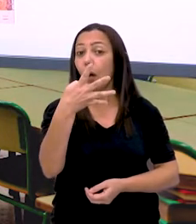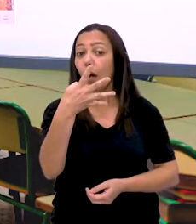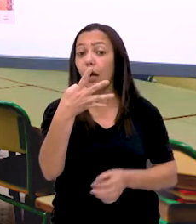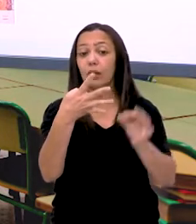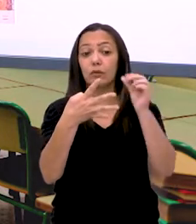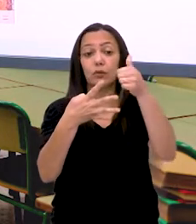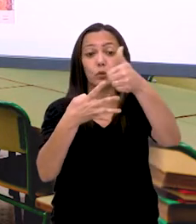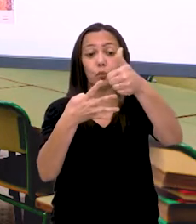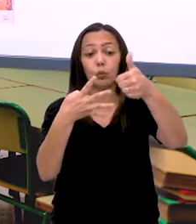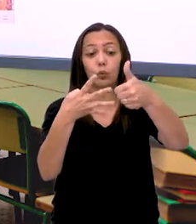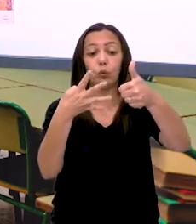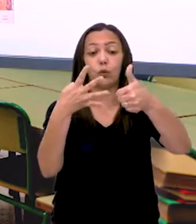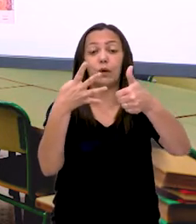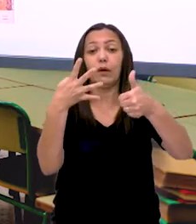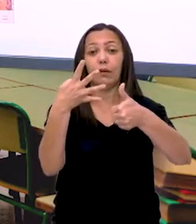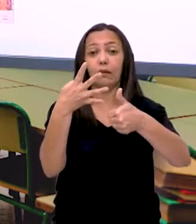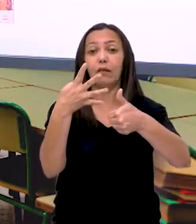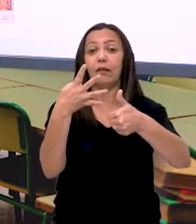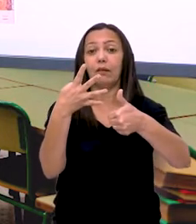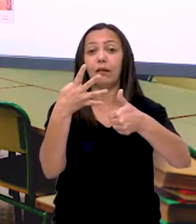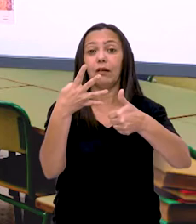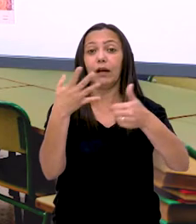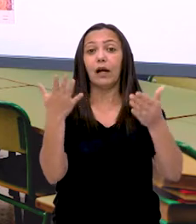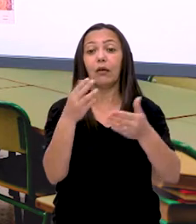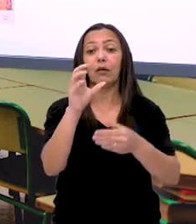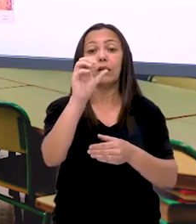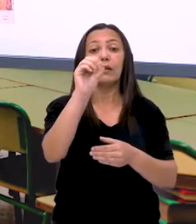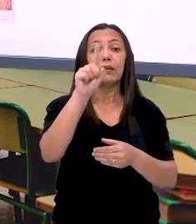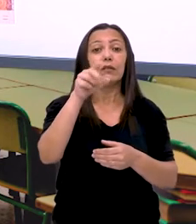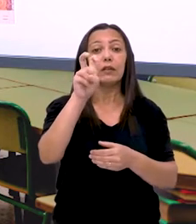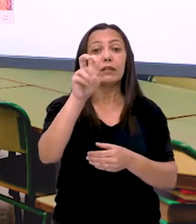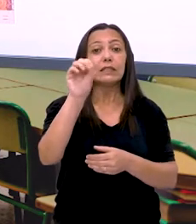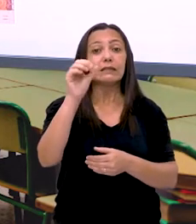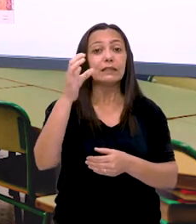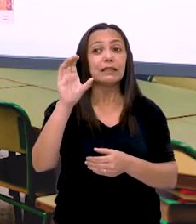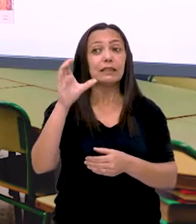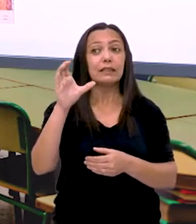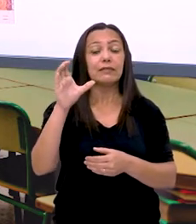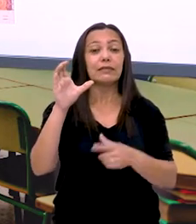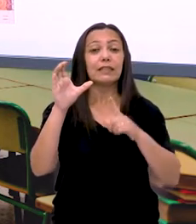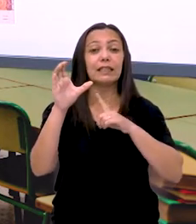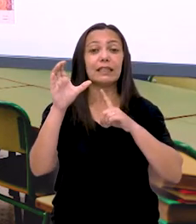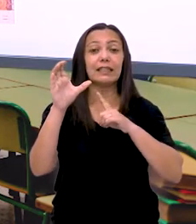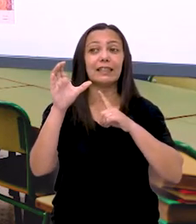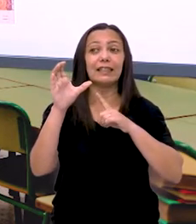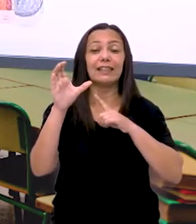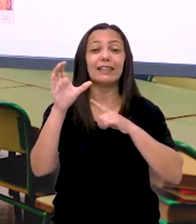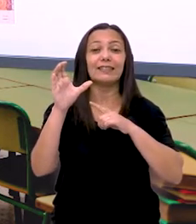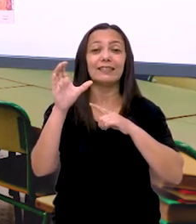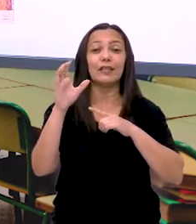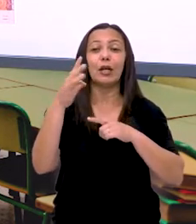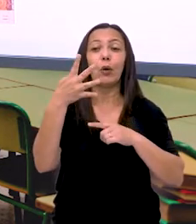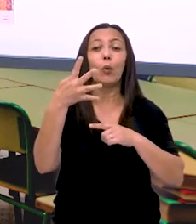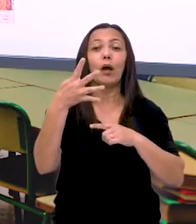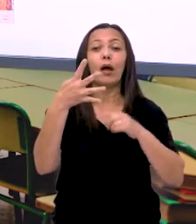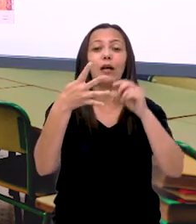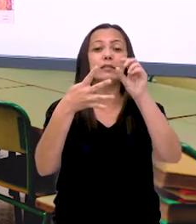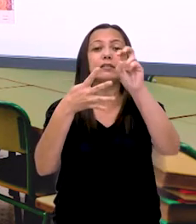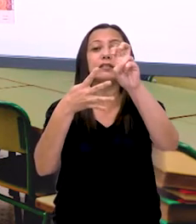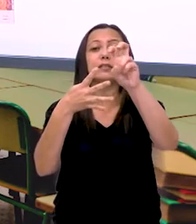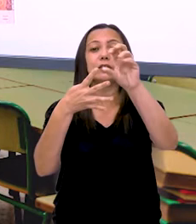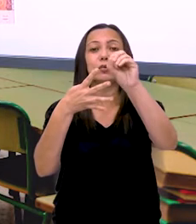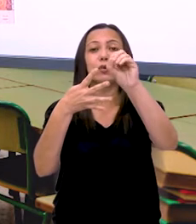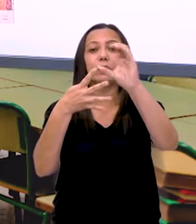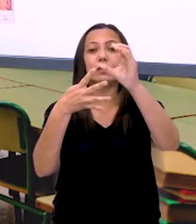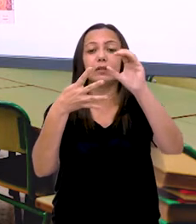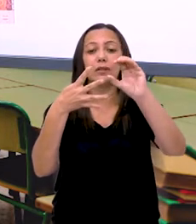4 moedas de 1 real. Olha a parecida de 50 centavos. Eu tenho 4